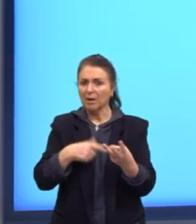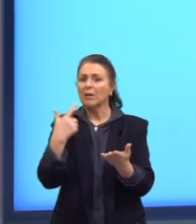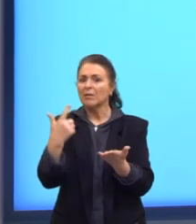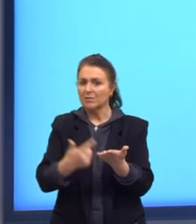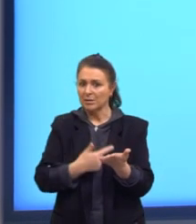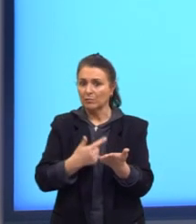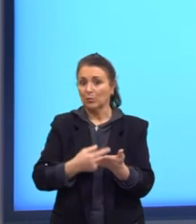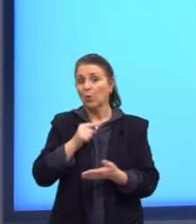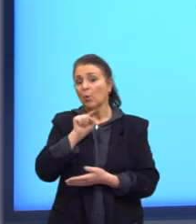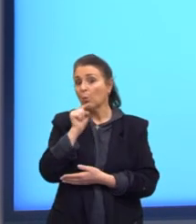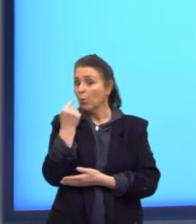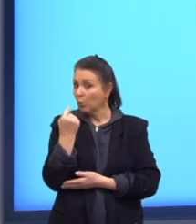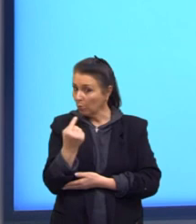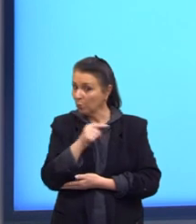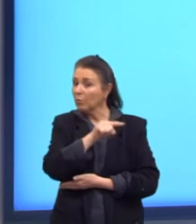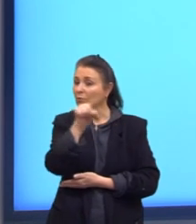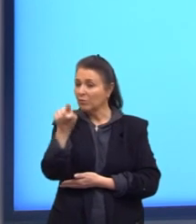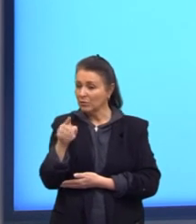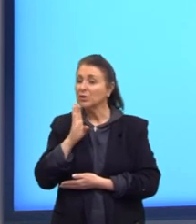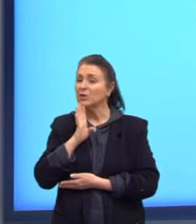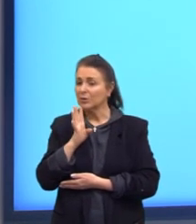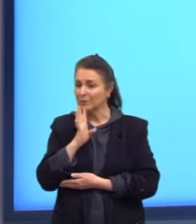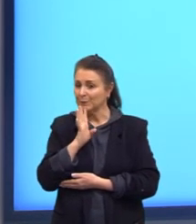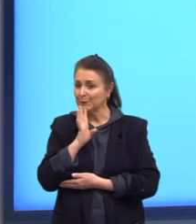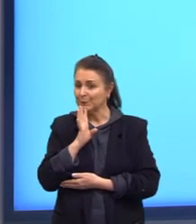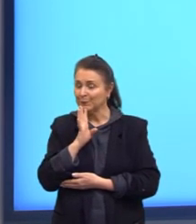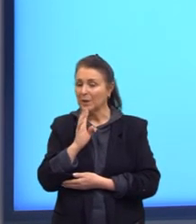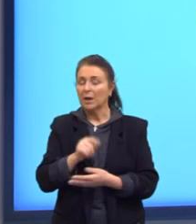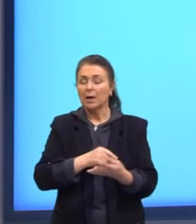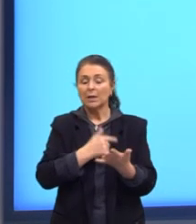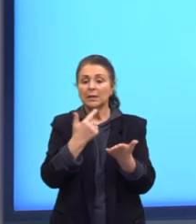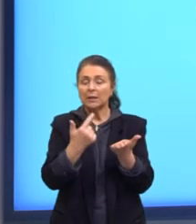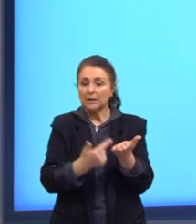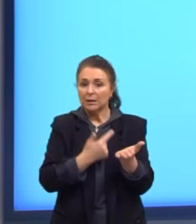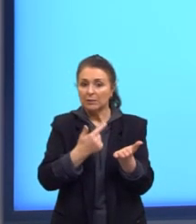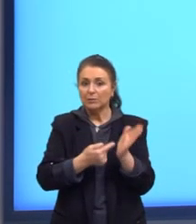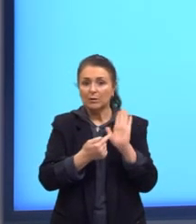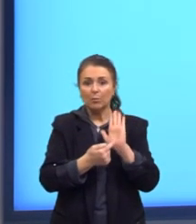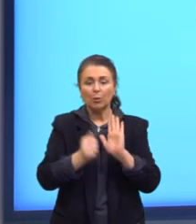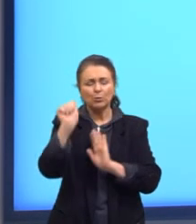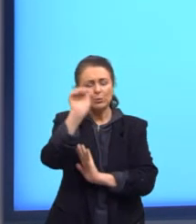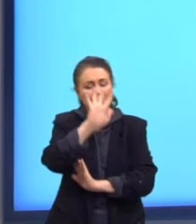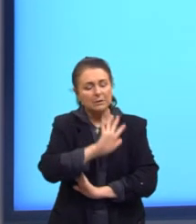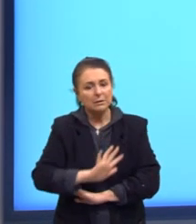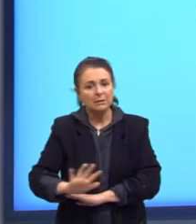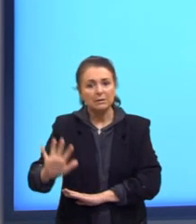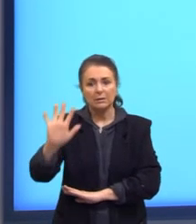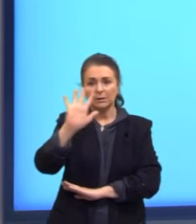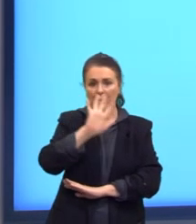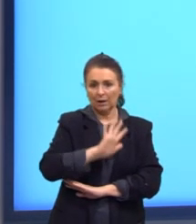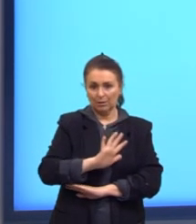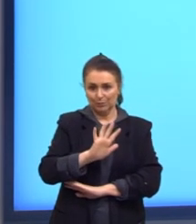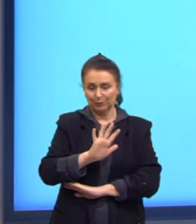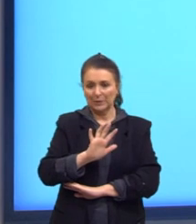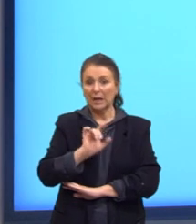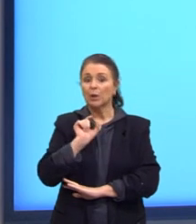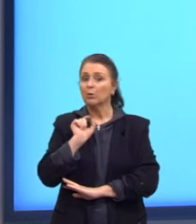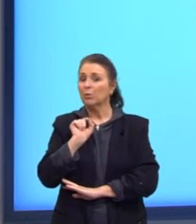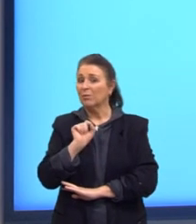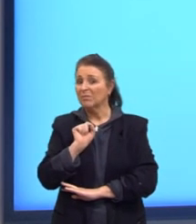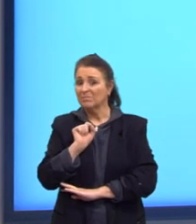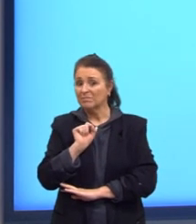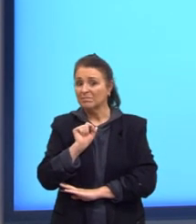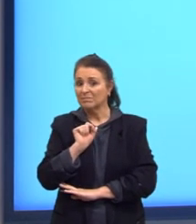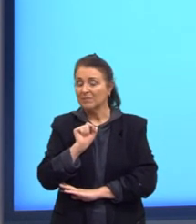menos um deles, vocês não tenham ouvido falar. São livros que vão trazer o cenário de pano de fundo dessa história